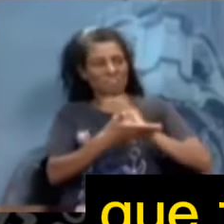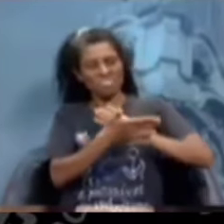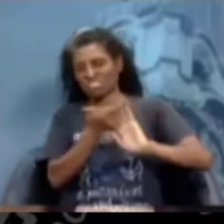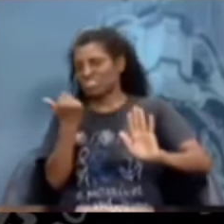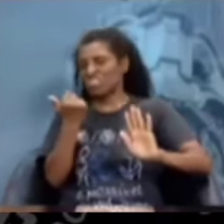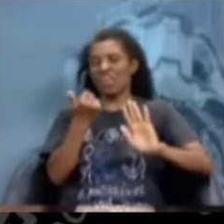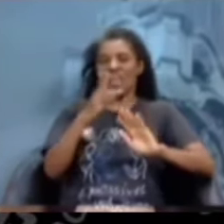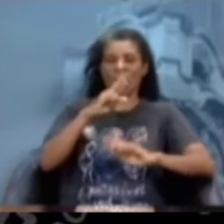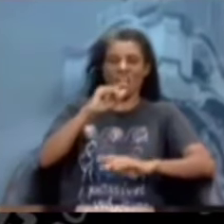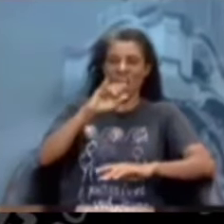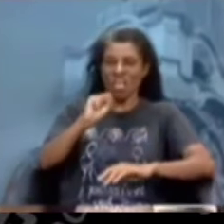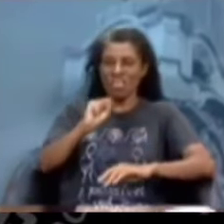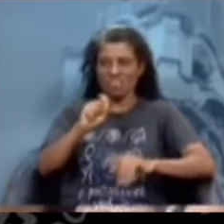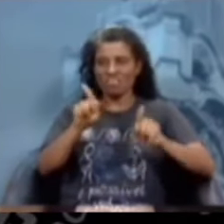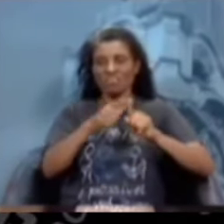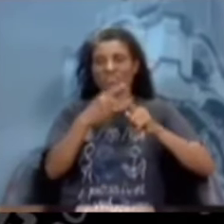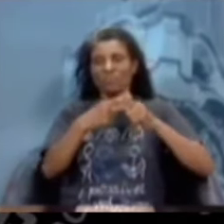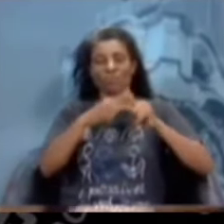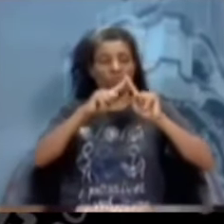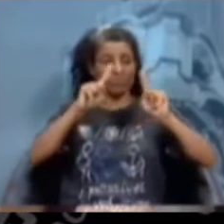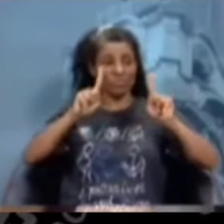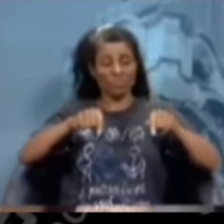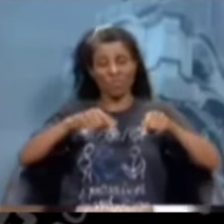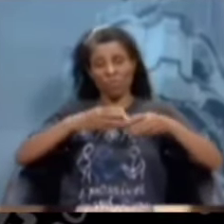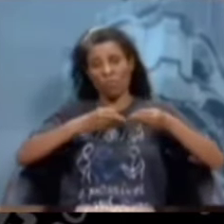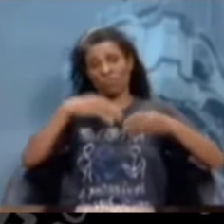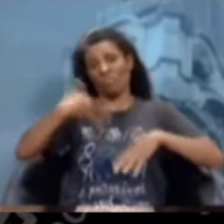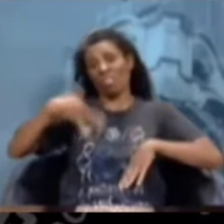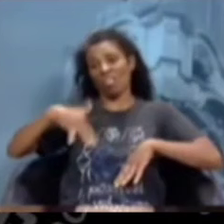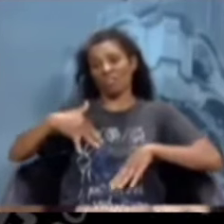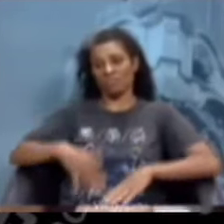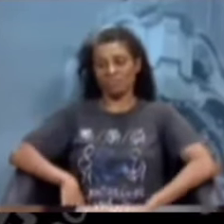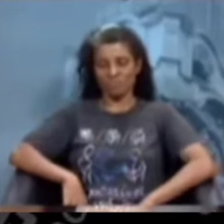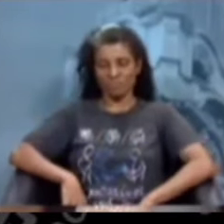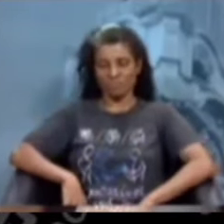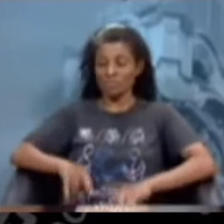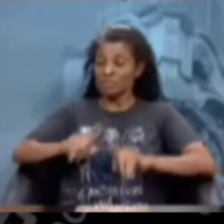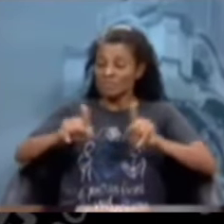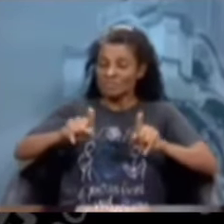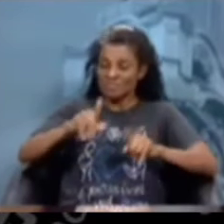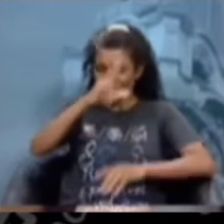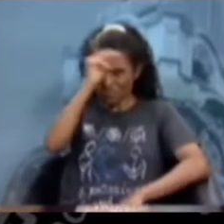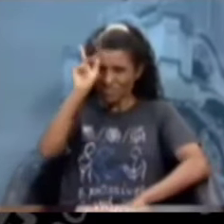os servidores custavam muito. Está aí um caso, que a Prefeitura é responsável.